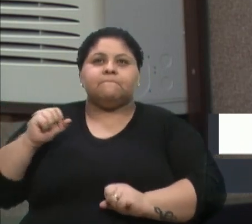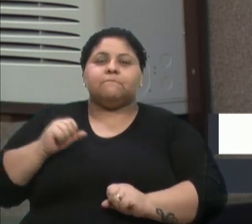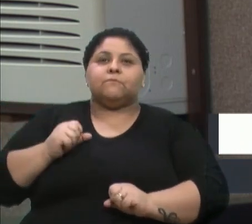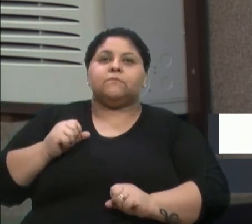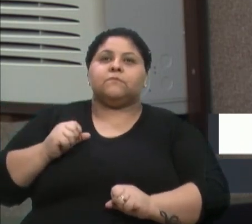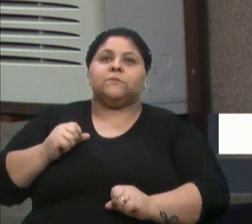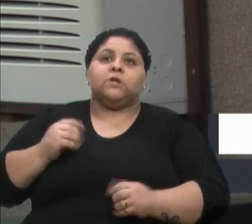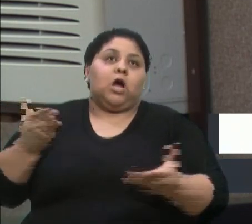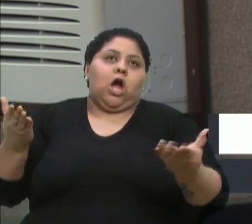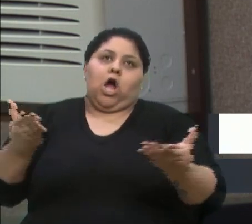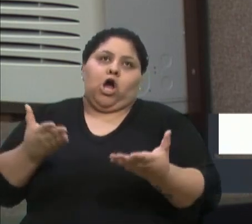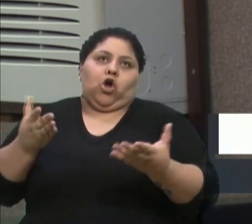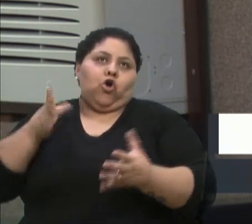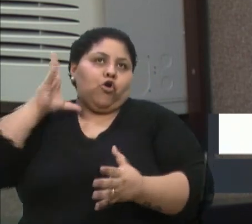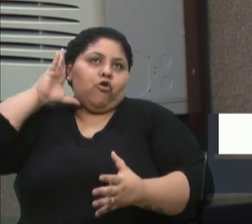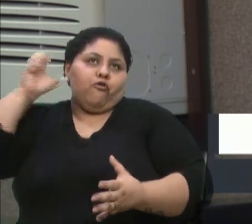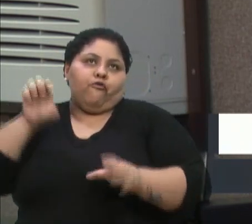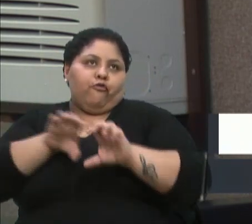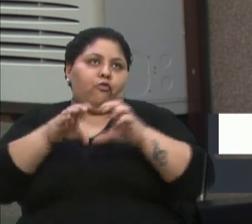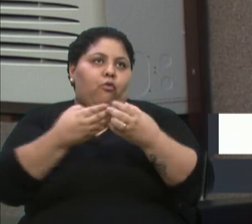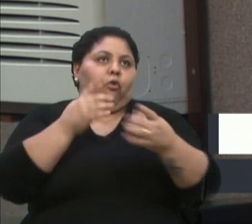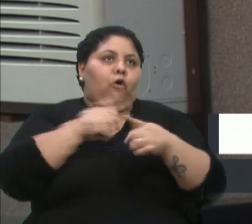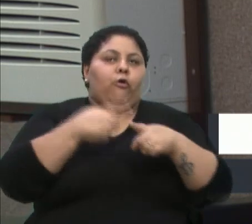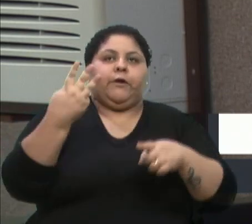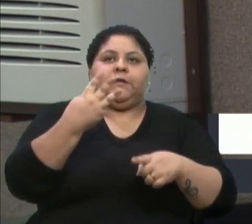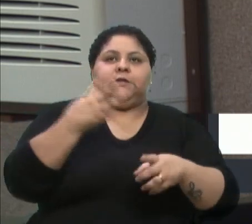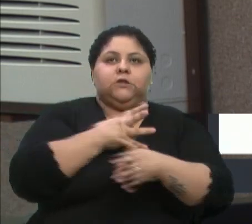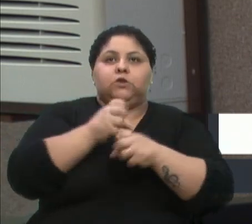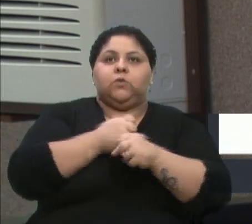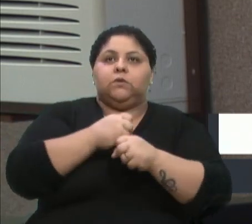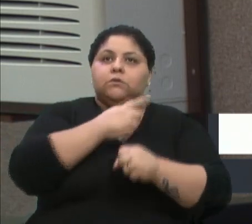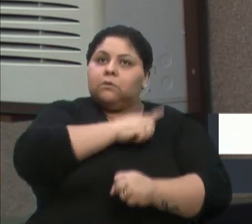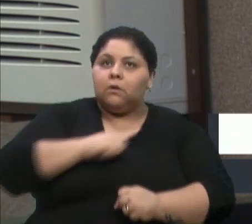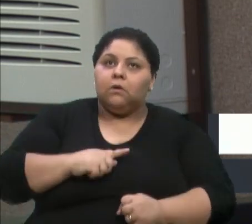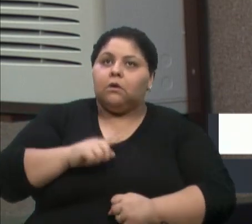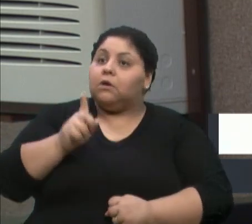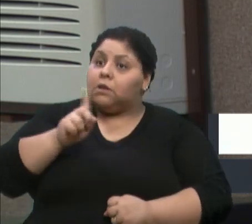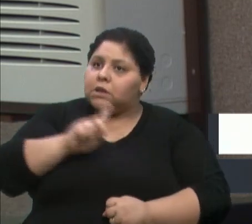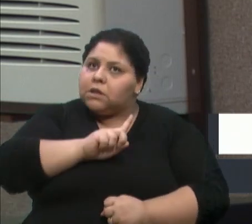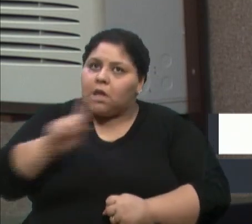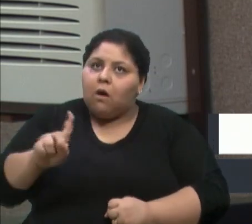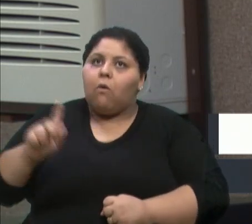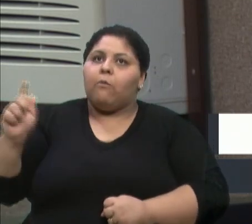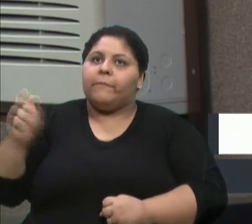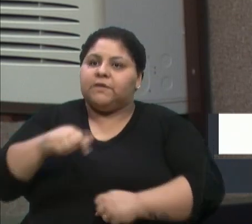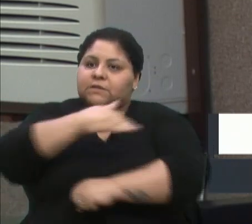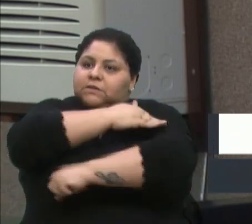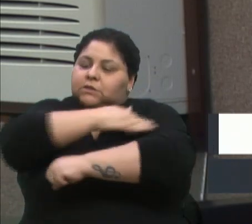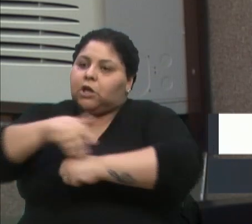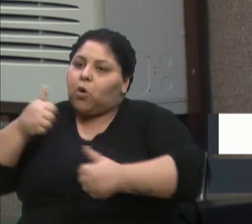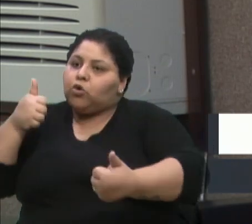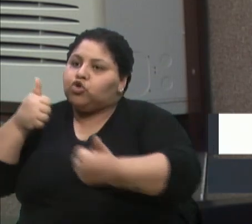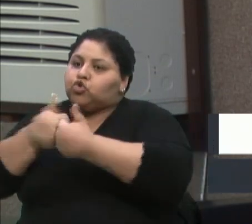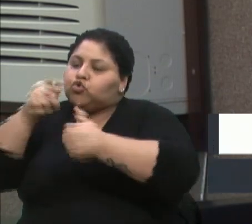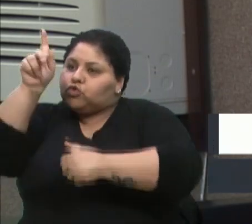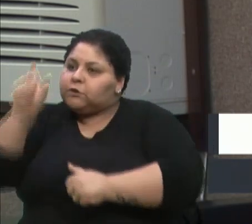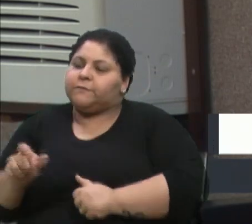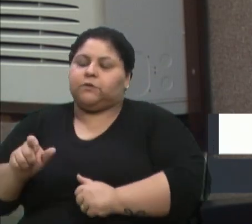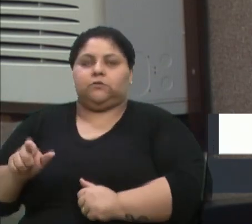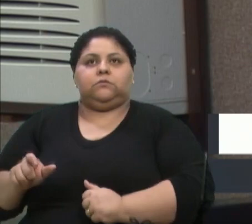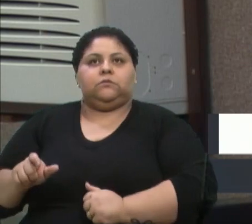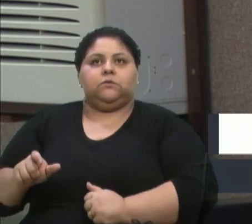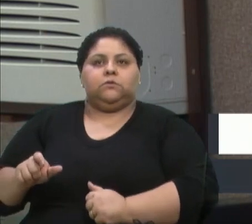não vamos ouvir agora porque é o terceiro ano do governo? Não, tem que estar na rua, tem que estar na comunidade. Então, que bom que o governo lança